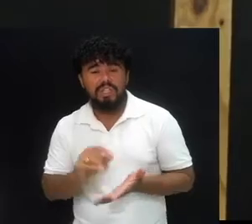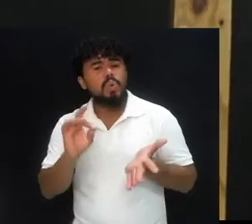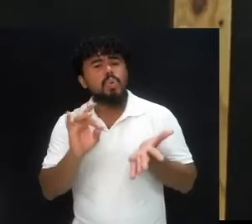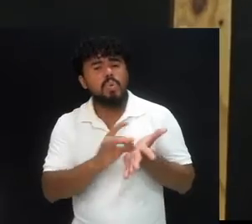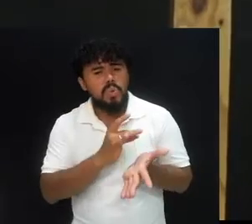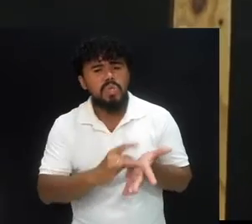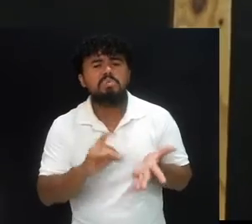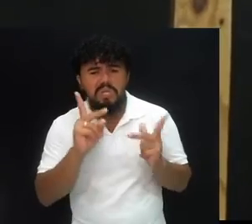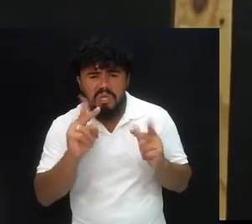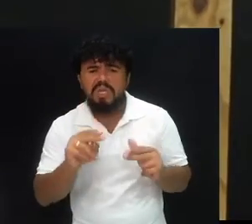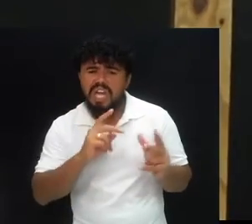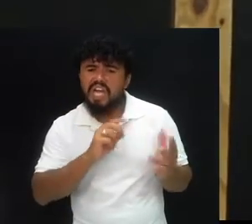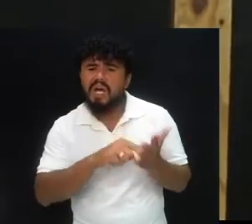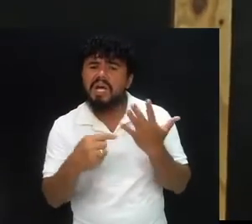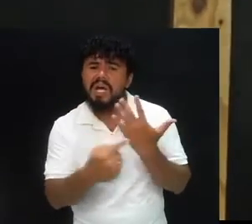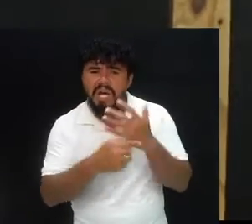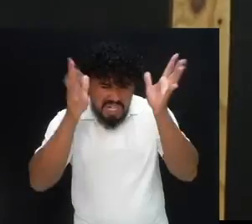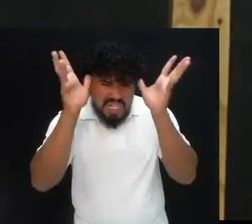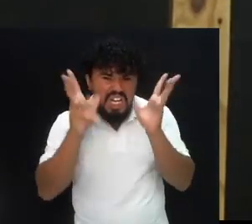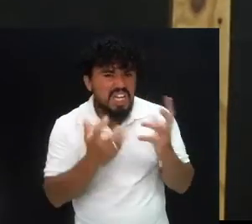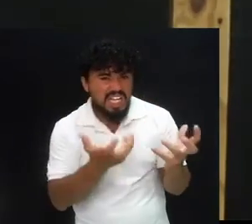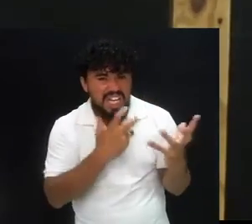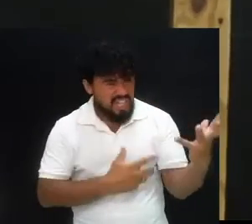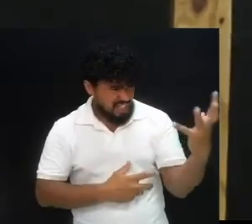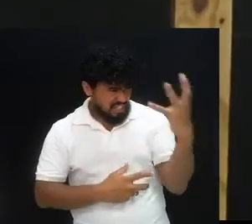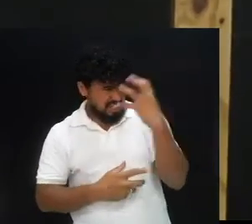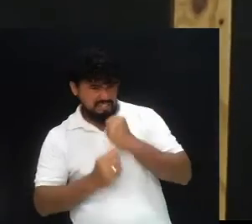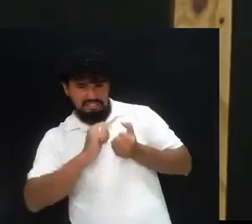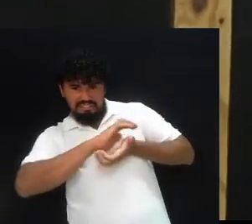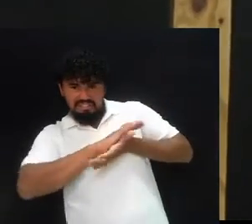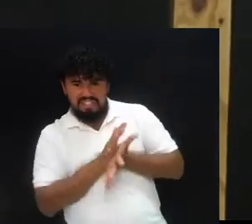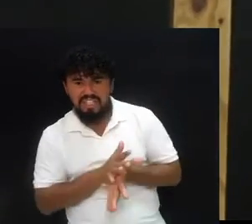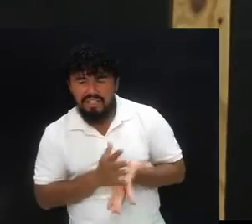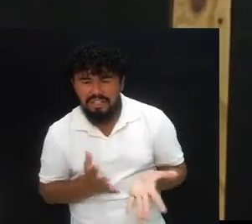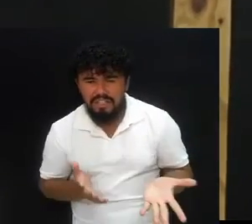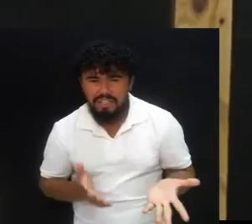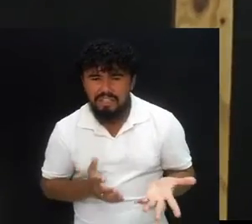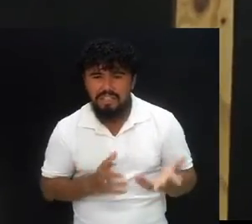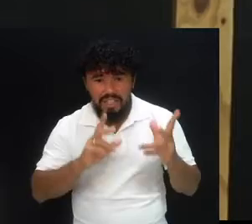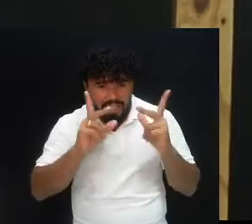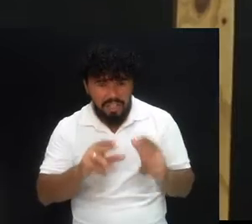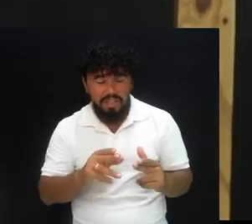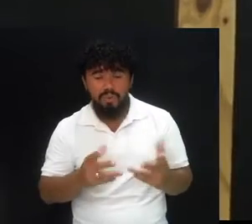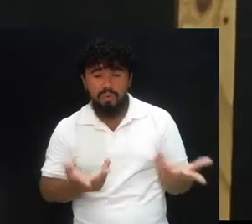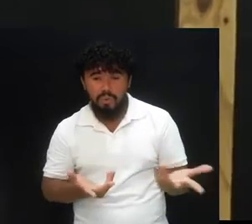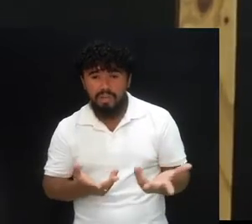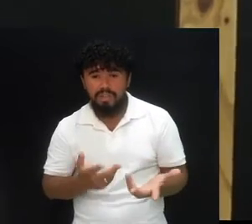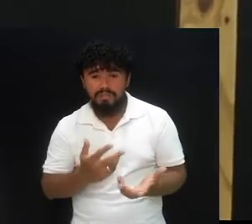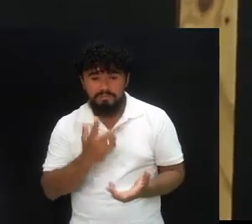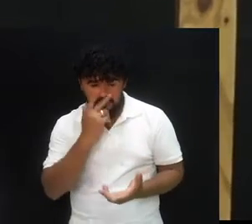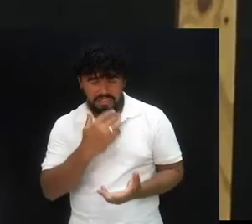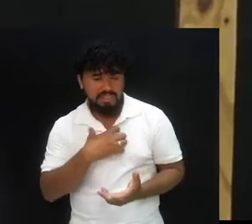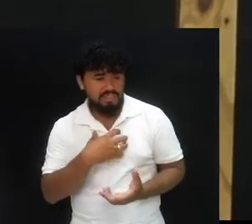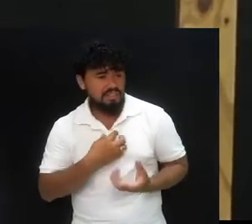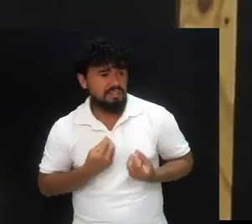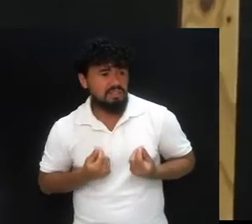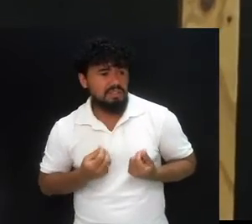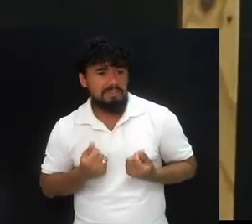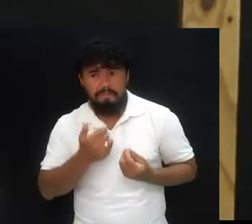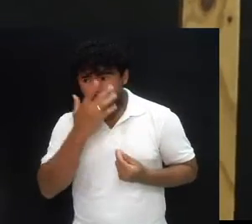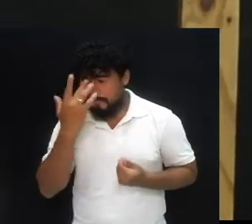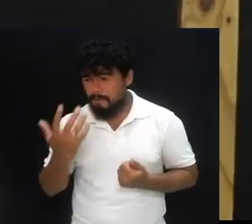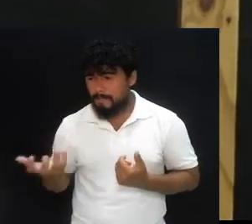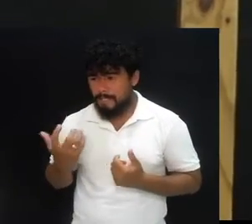ele vem como um leão, urgindo, querendo nos tragar. Saiba que essa sensação iminente de alguém que está